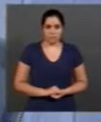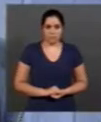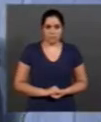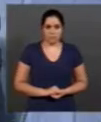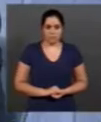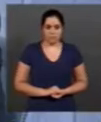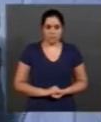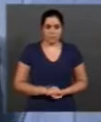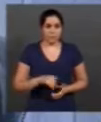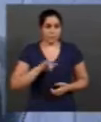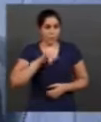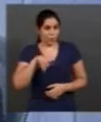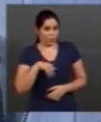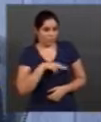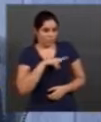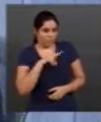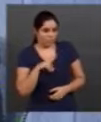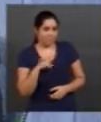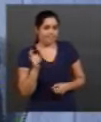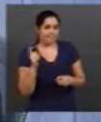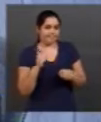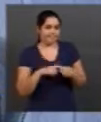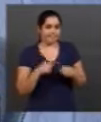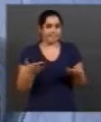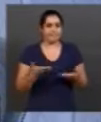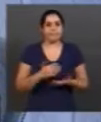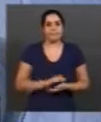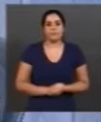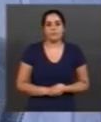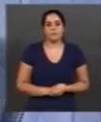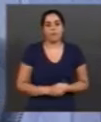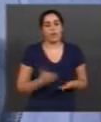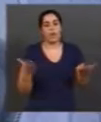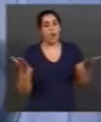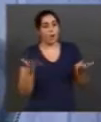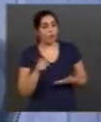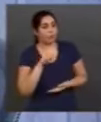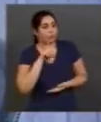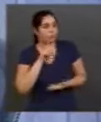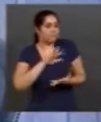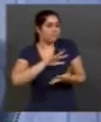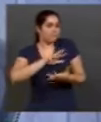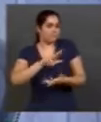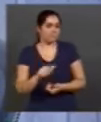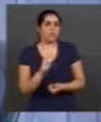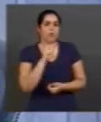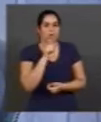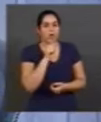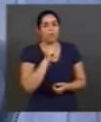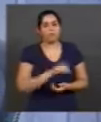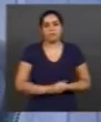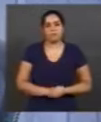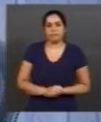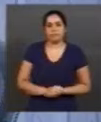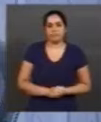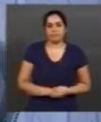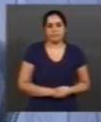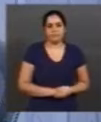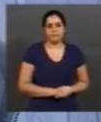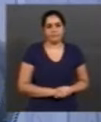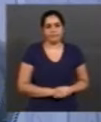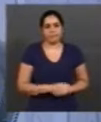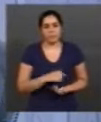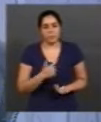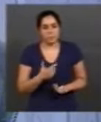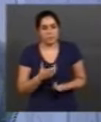O Jornal da UFO está de volta. Hoje em comemoração ao Dia Mundial da Água. Quando bate a sede, não